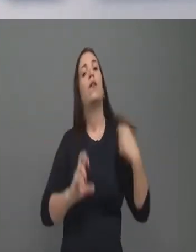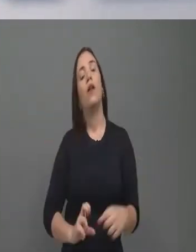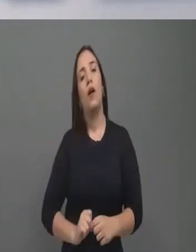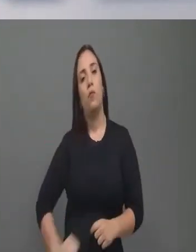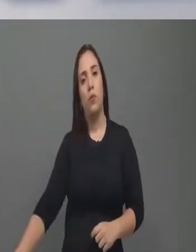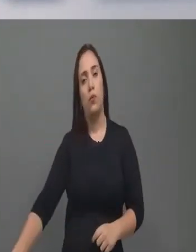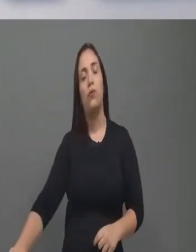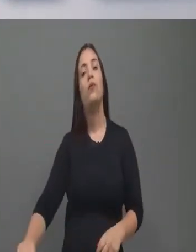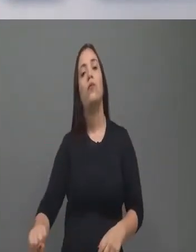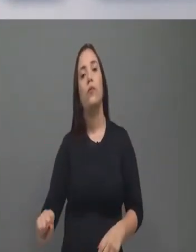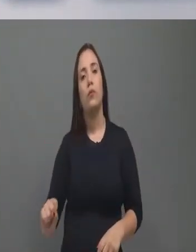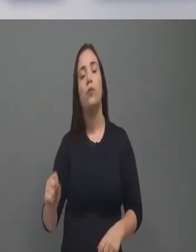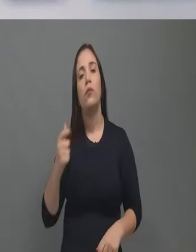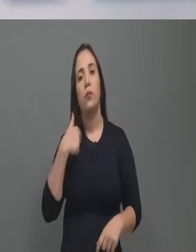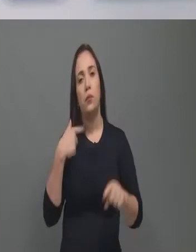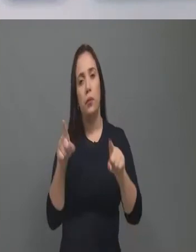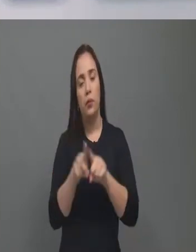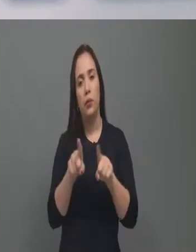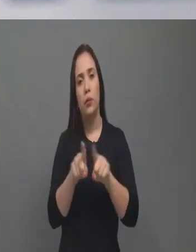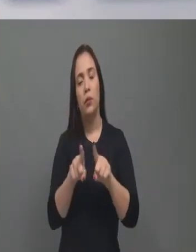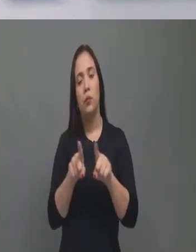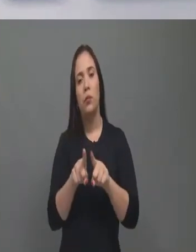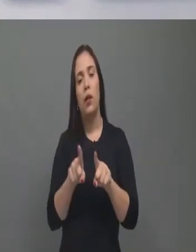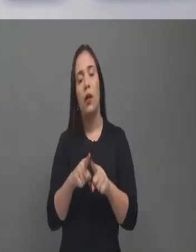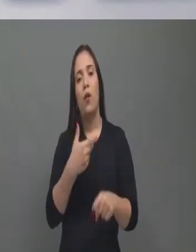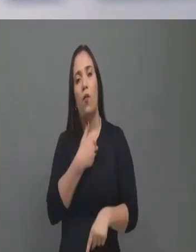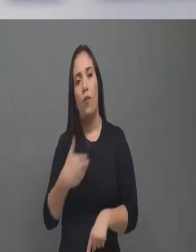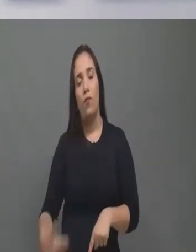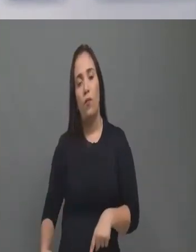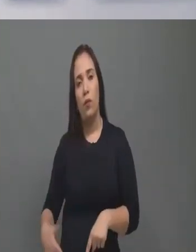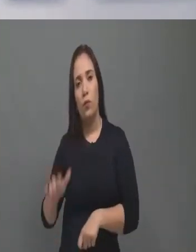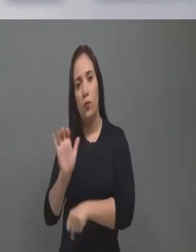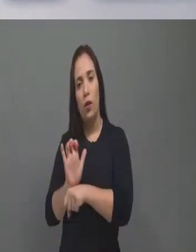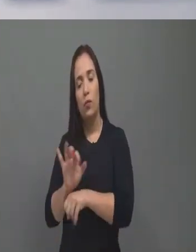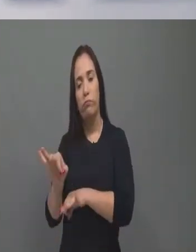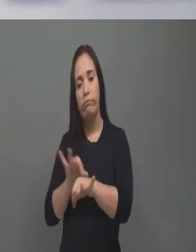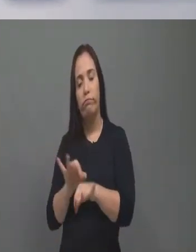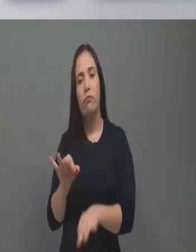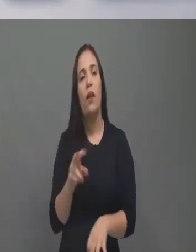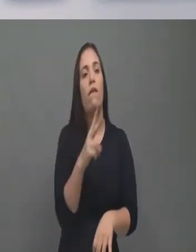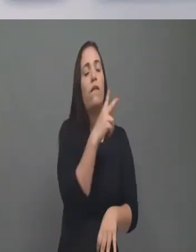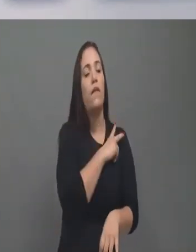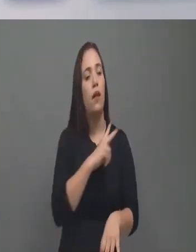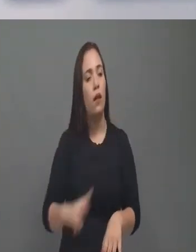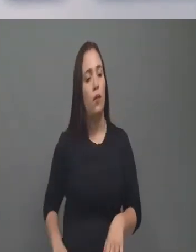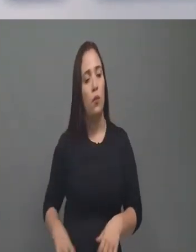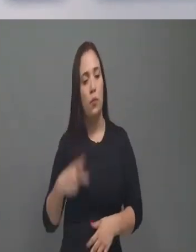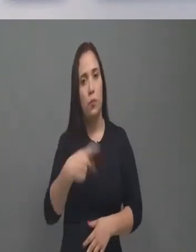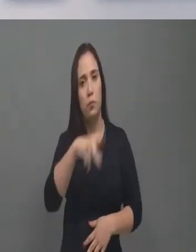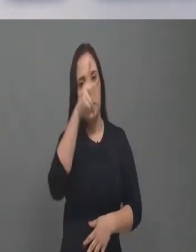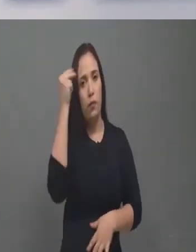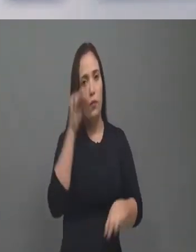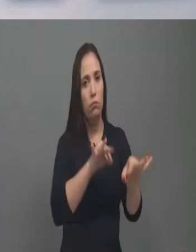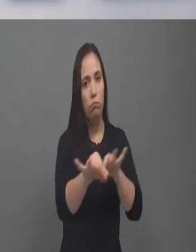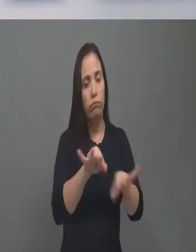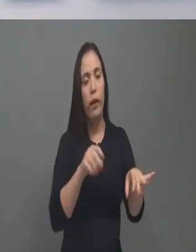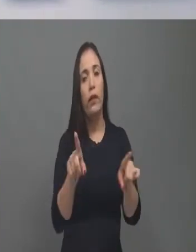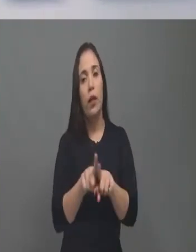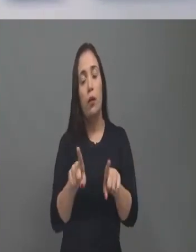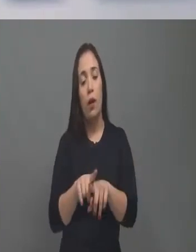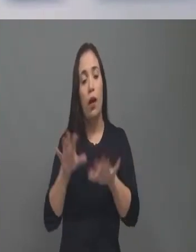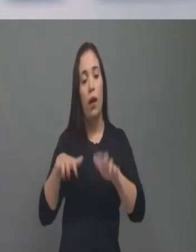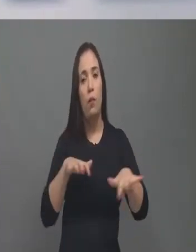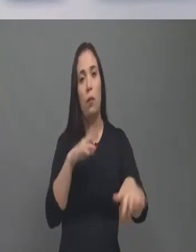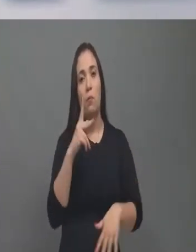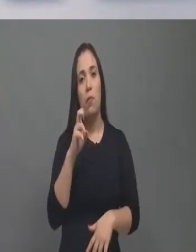também coloquei, tanto a nível estadual como a nível municipal, quando vereador, a caminhada penitencial que vai